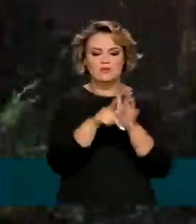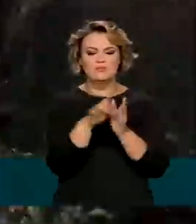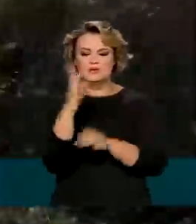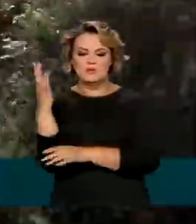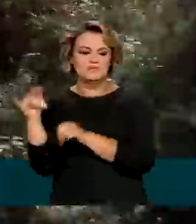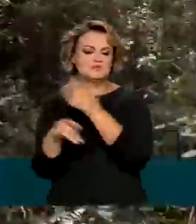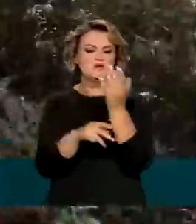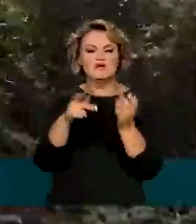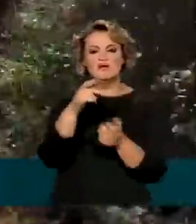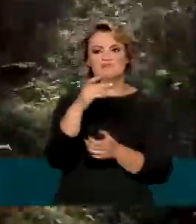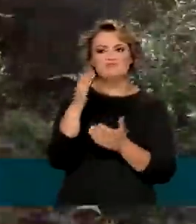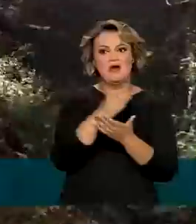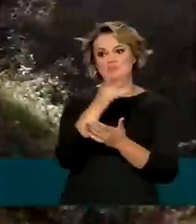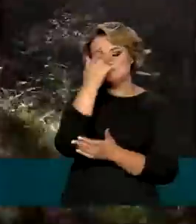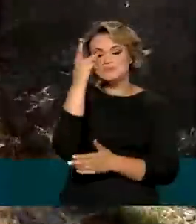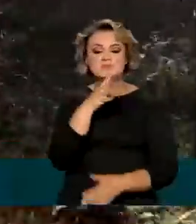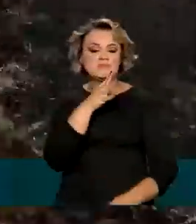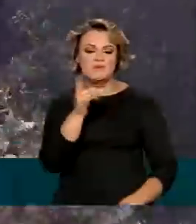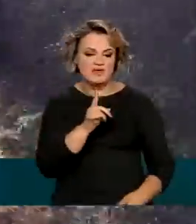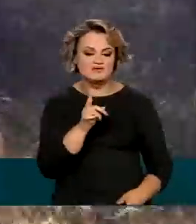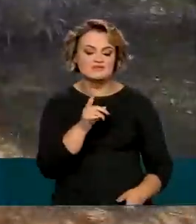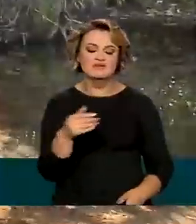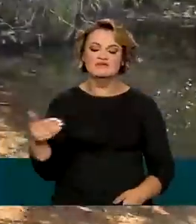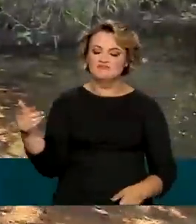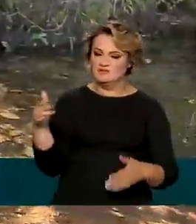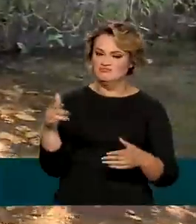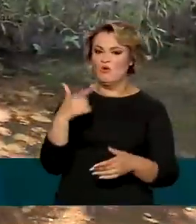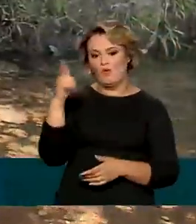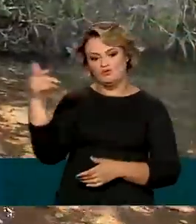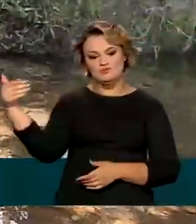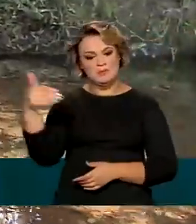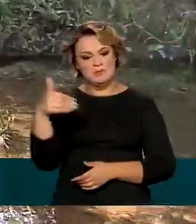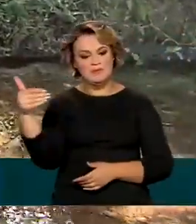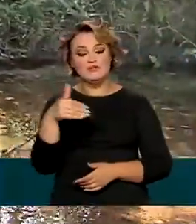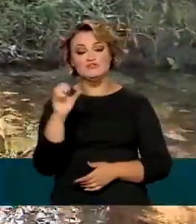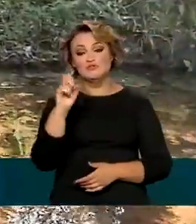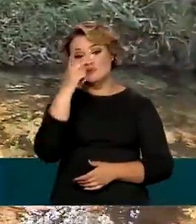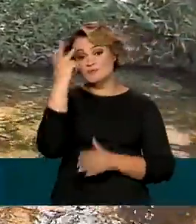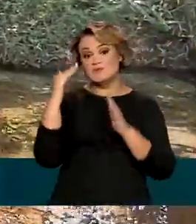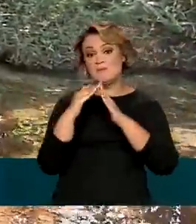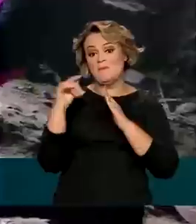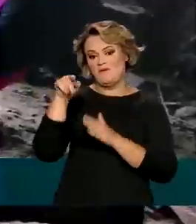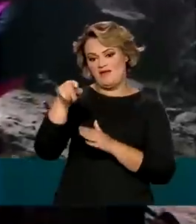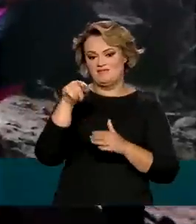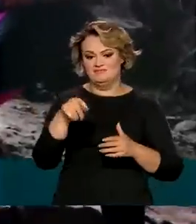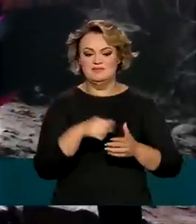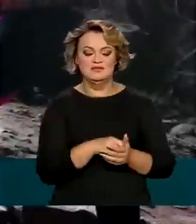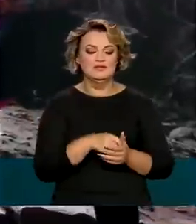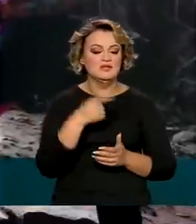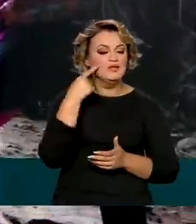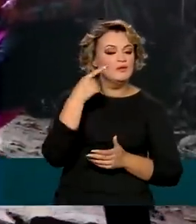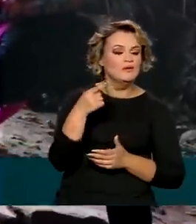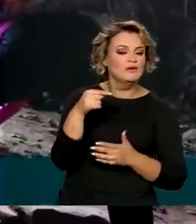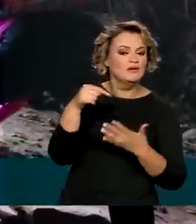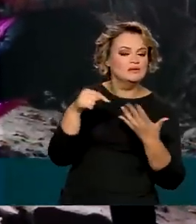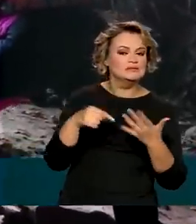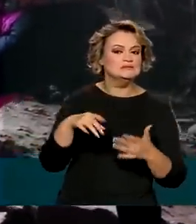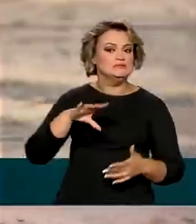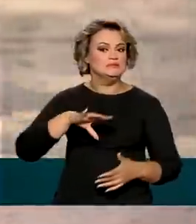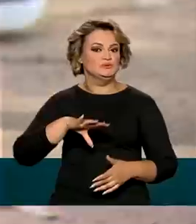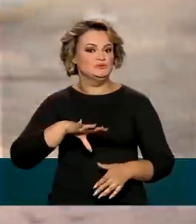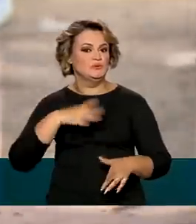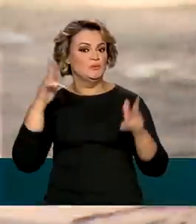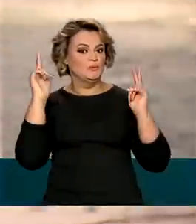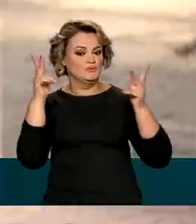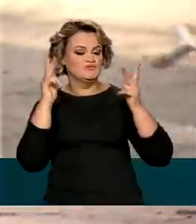desconhecidos do grande público, são frequentados somente por moradores locais. De olho no segmento de aventuras